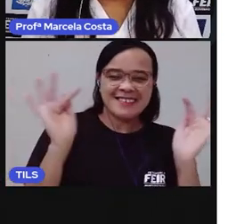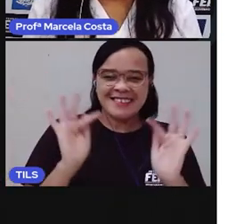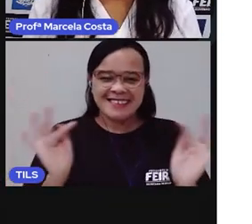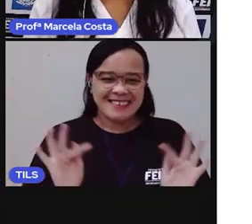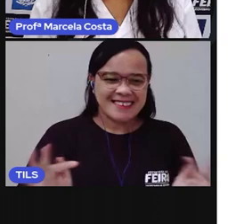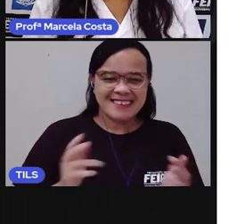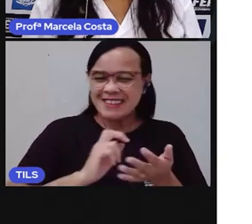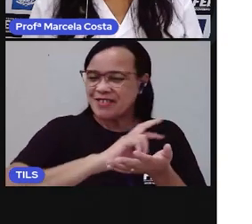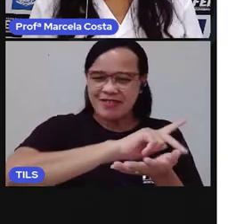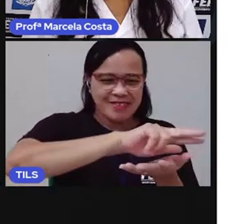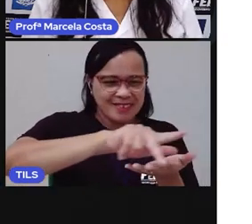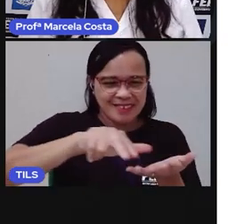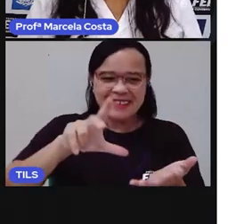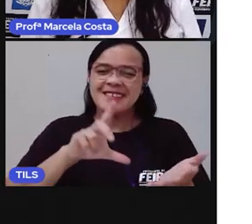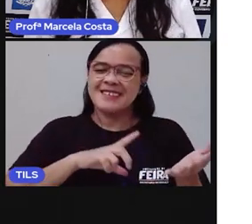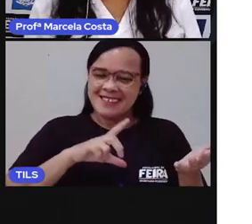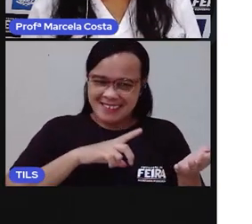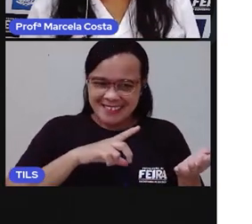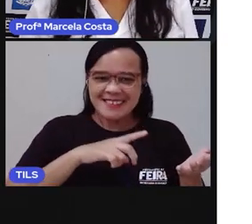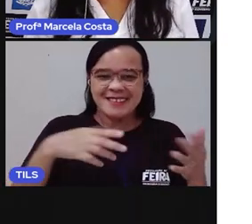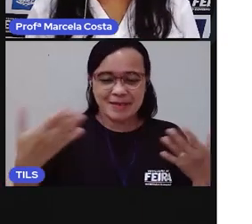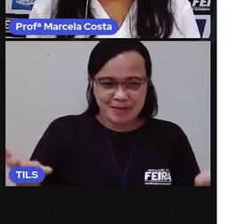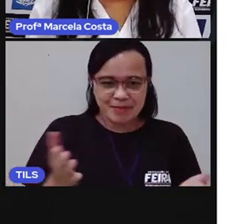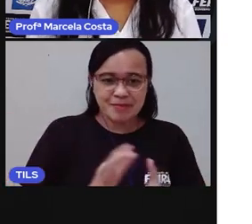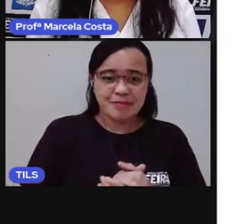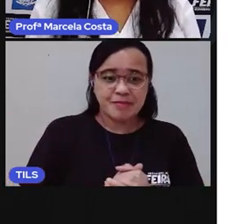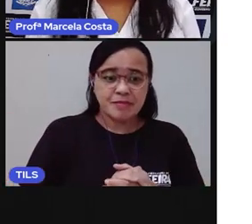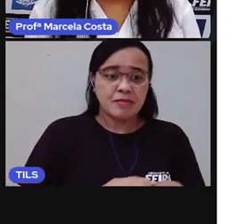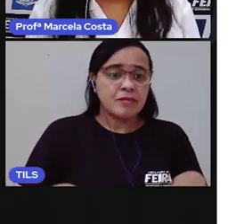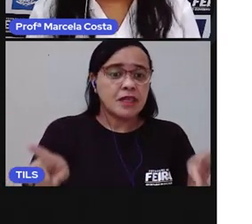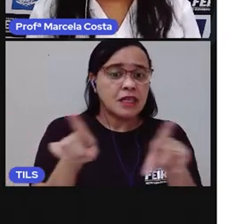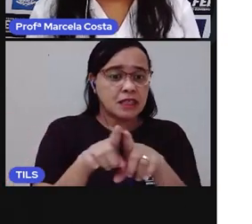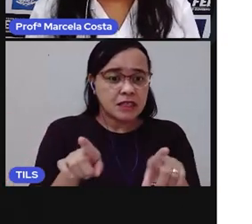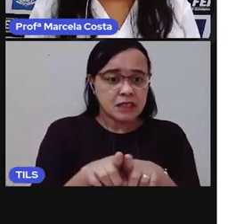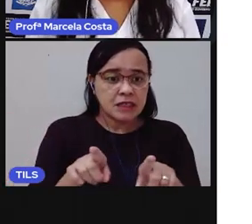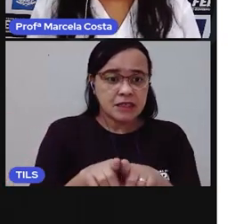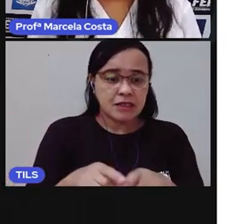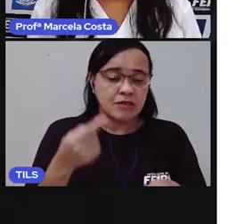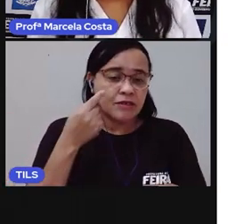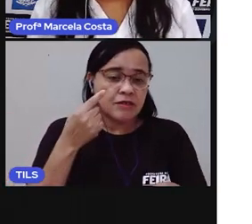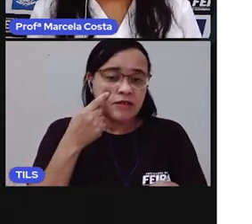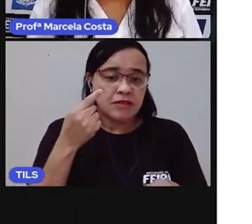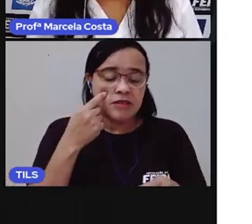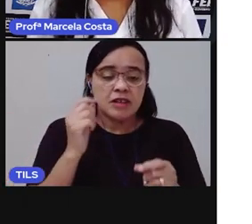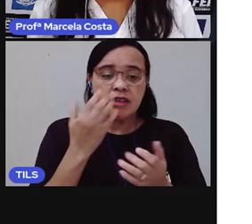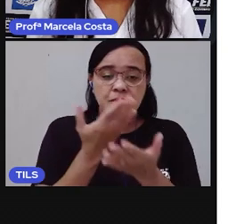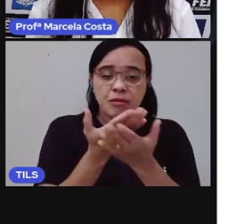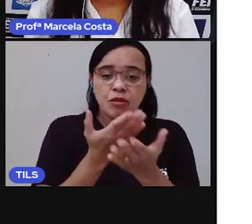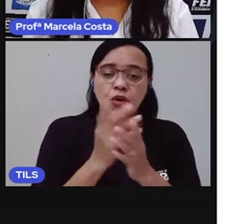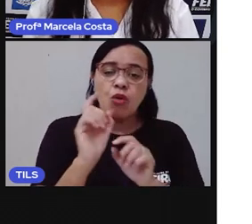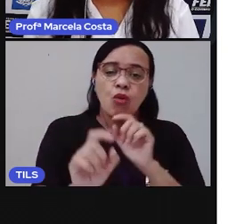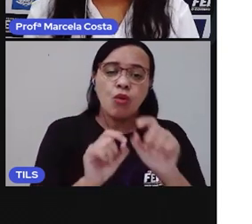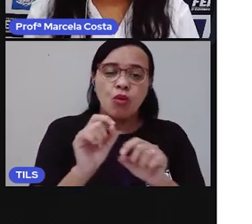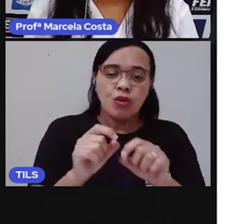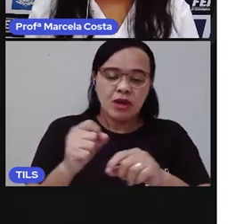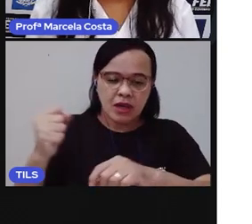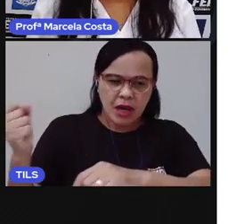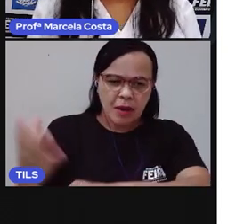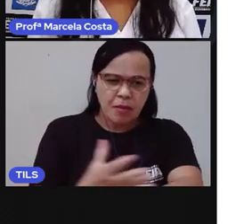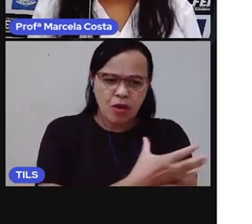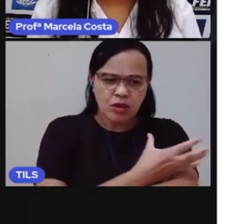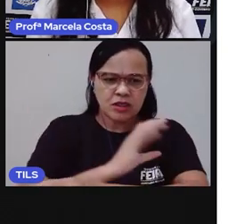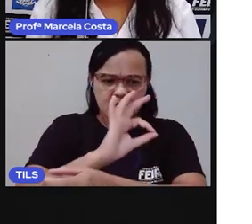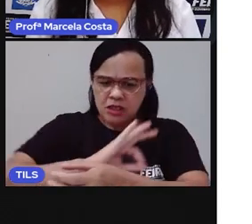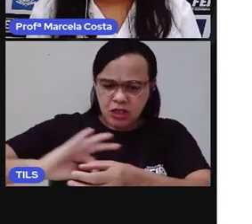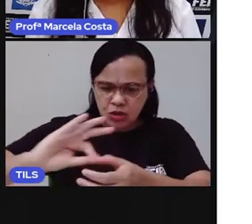vários tipos de emoções. E aí a gente vai ver nessa aula que todas as emoções, elas são